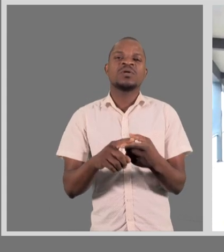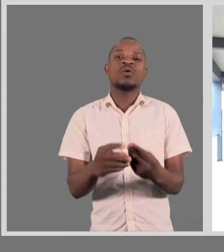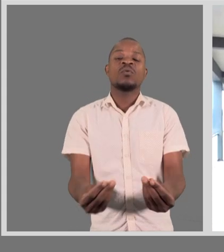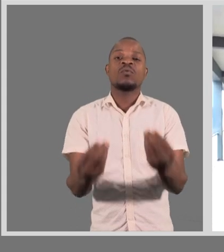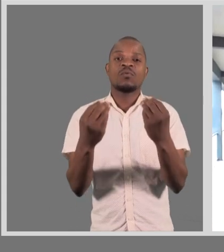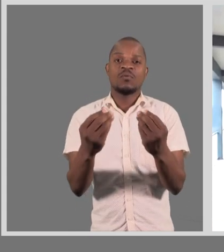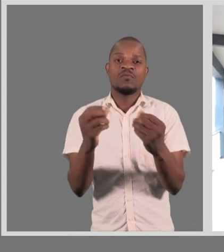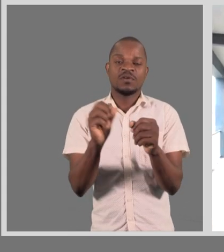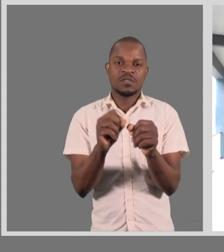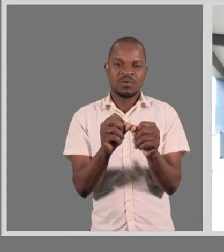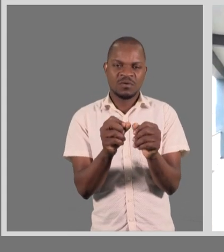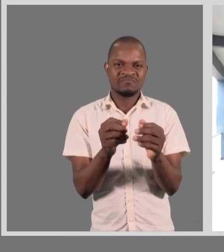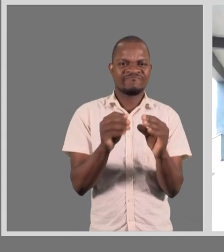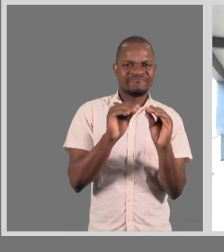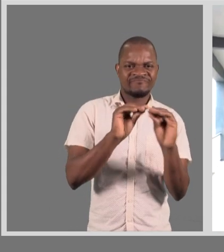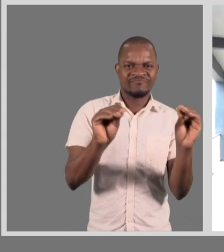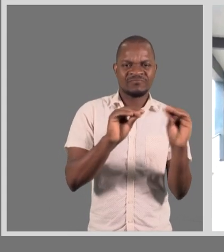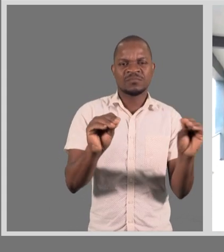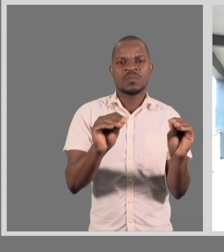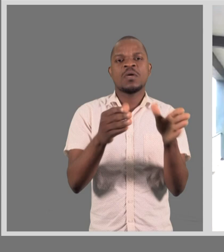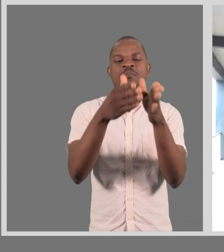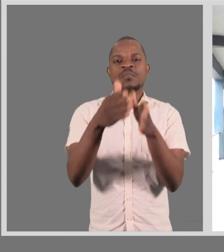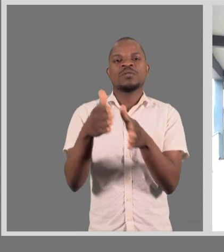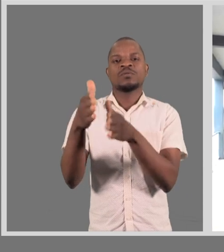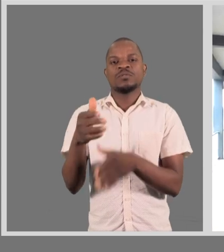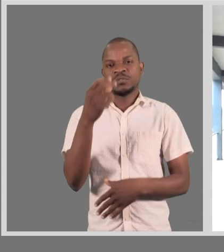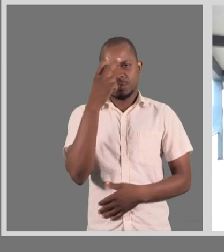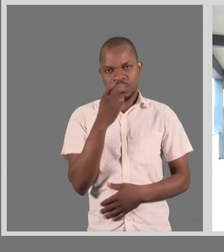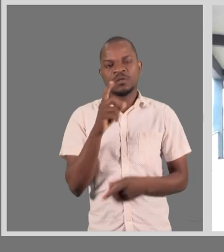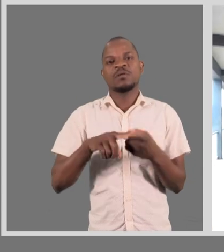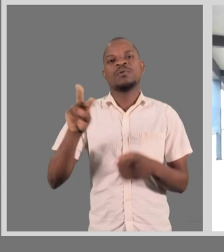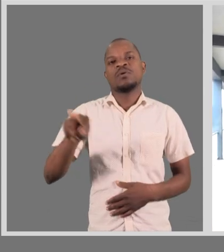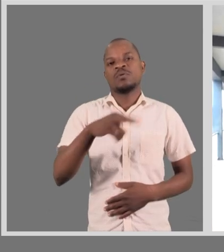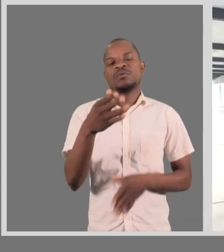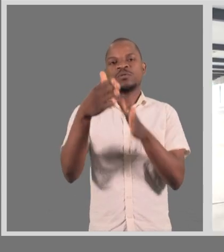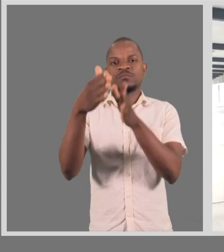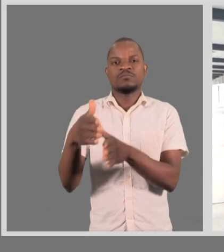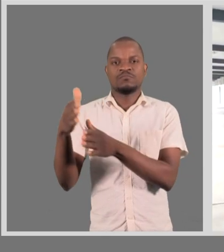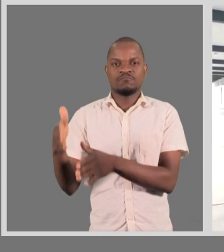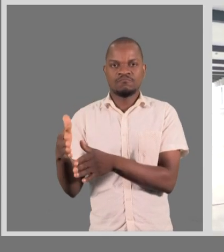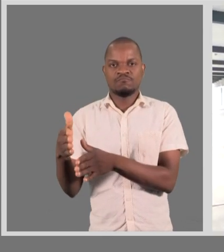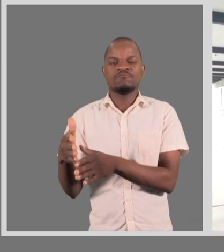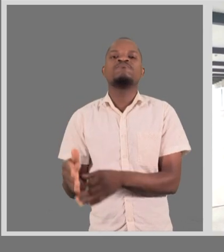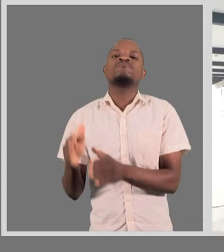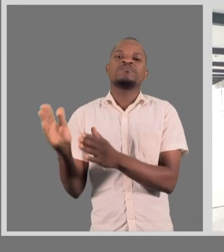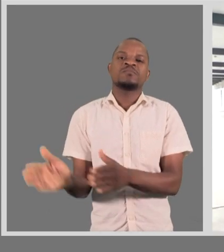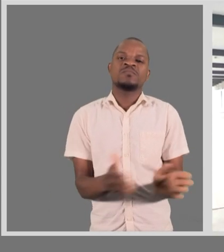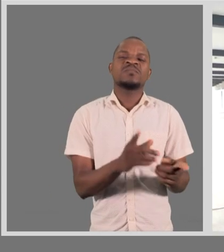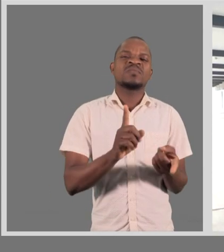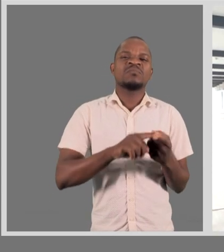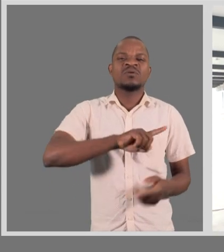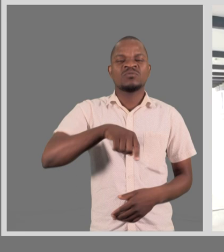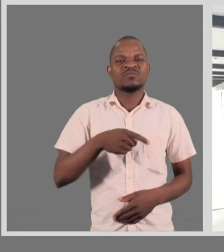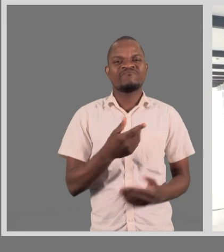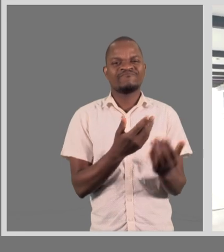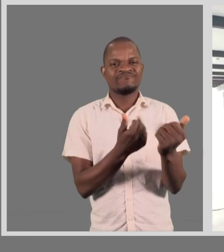como lidar com alunos com deficiência visual e não só. Esperamos que o Centro de Ensino e